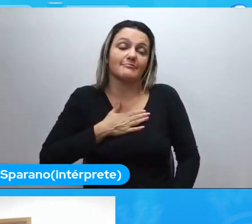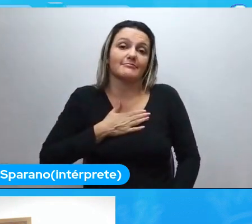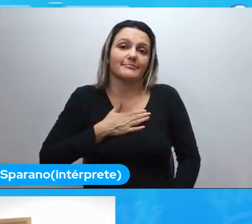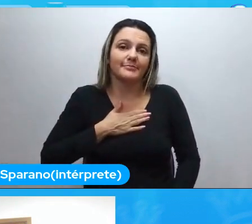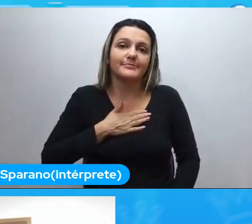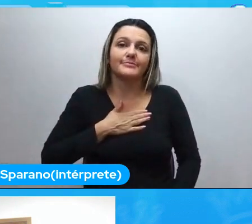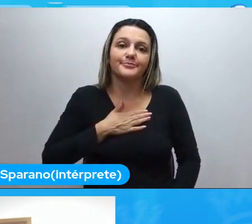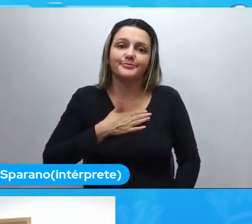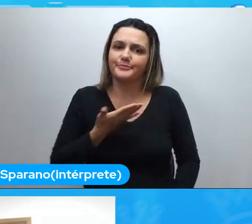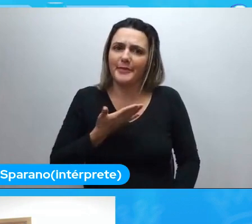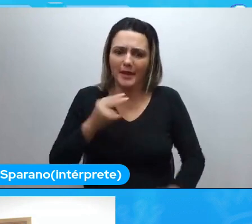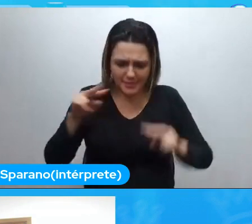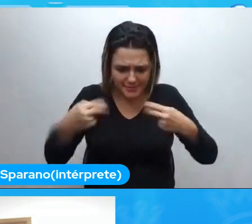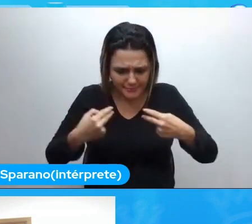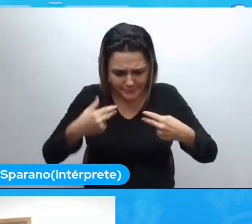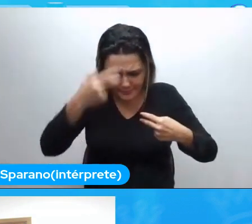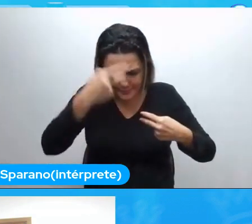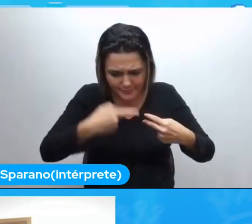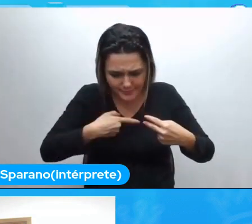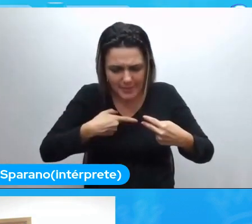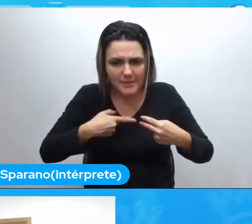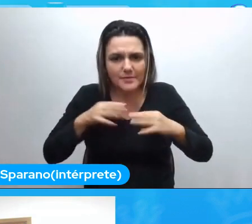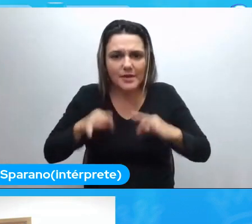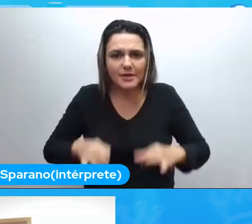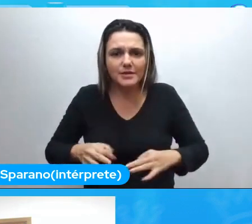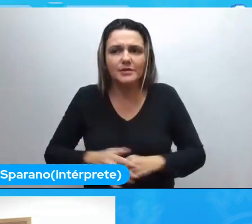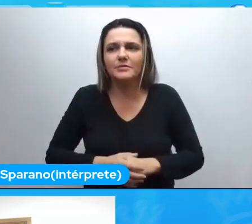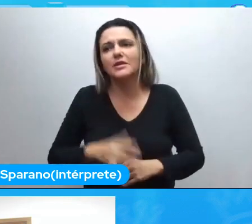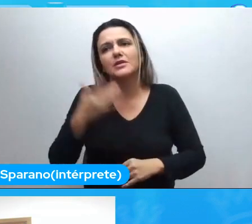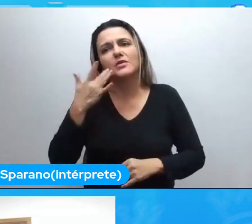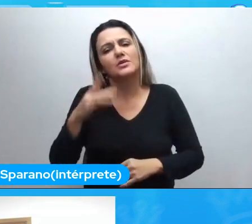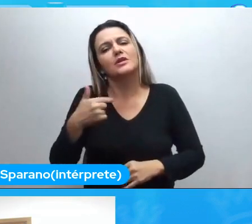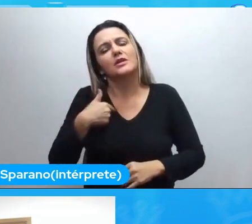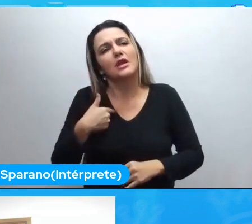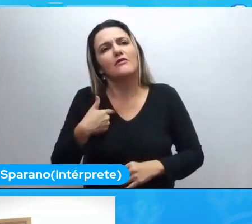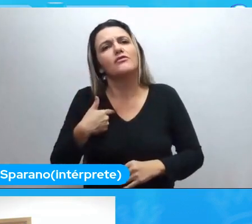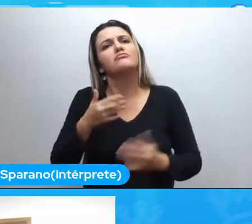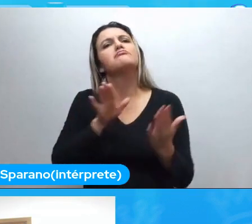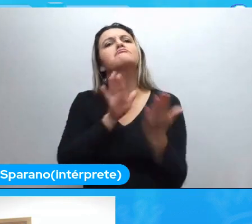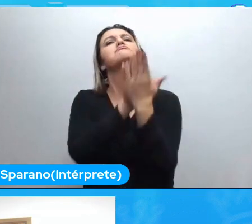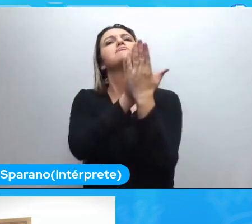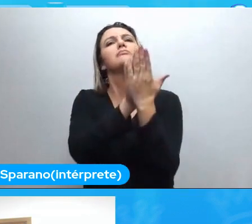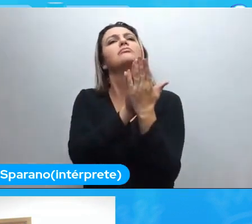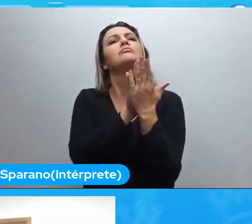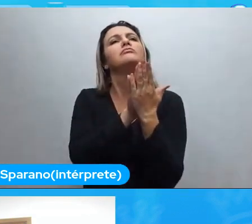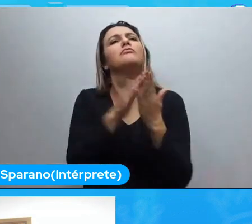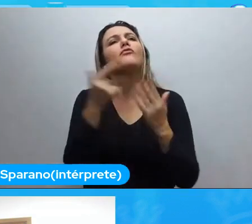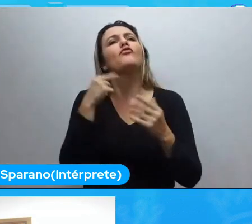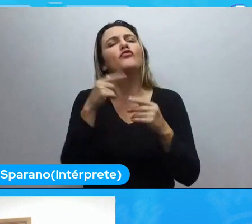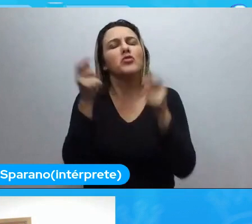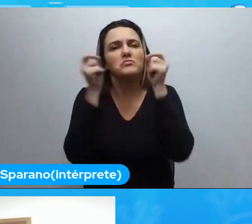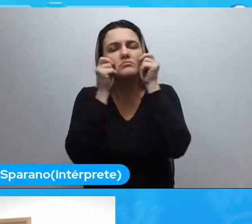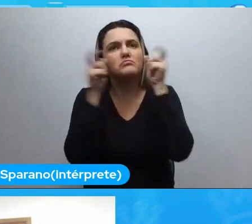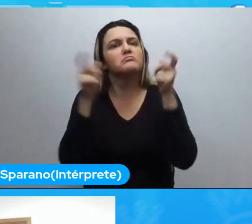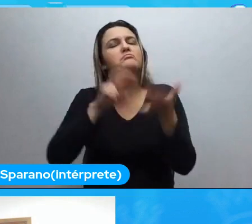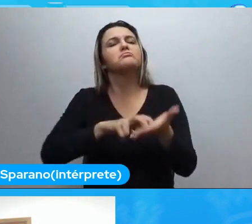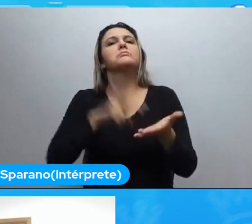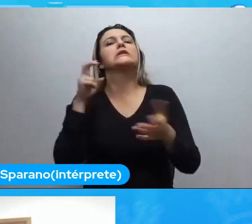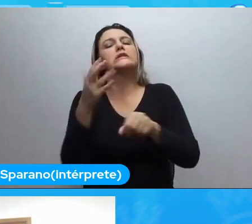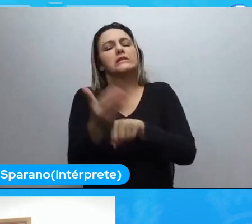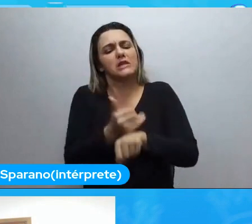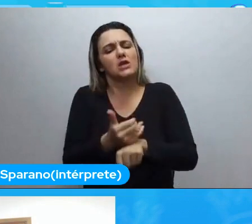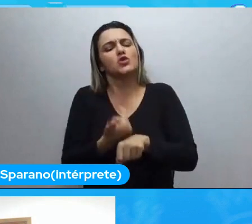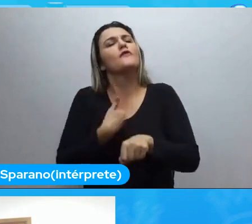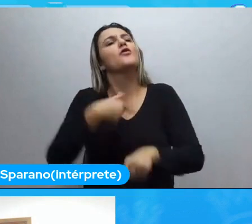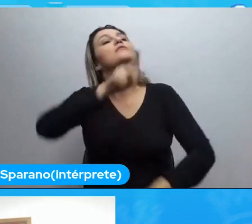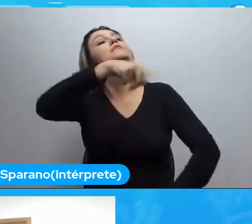de mim mesmo, sabe? Sei lá, eu vou encarar isso aqui, eu vou acordar cedo sim, eu vou pegar ônibus